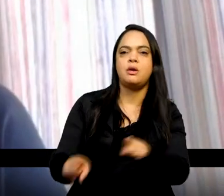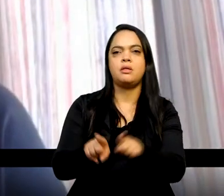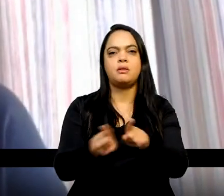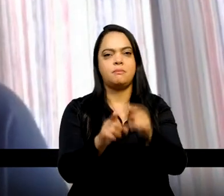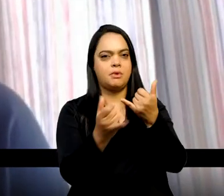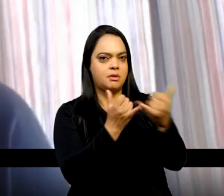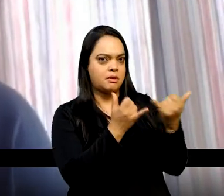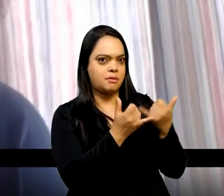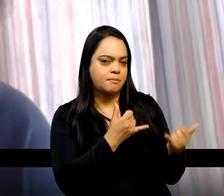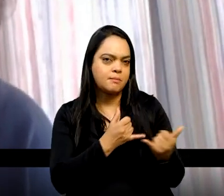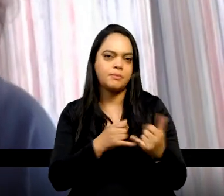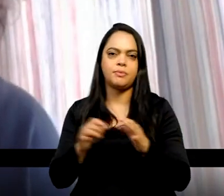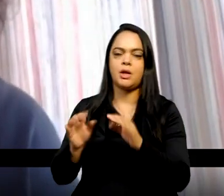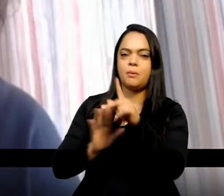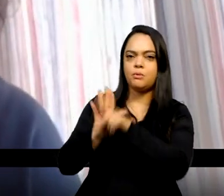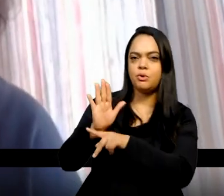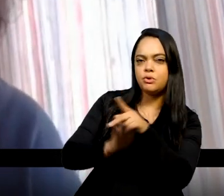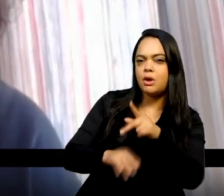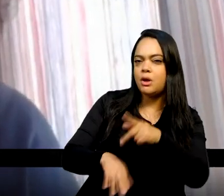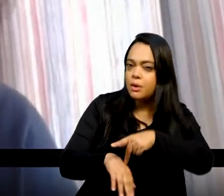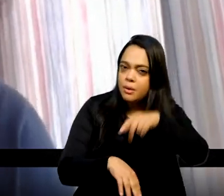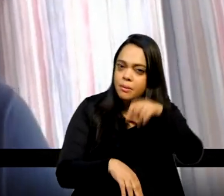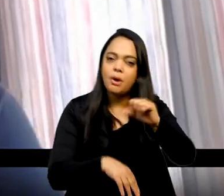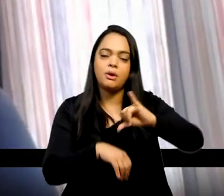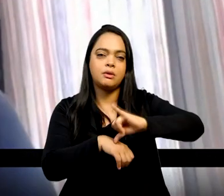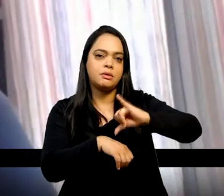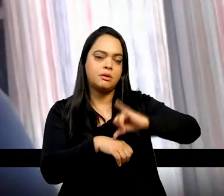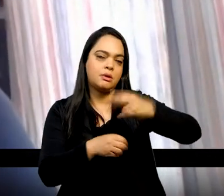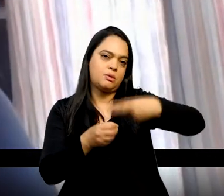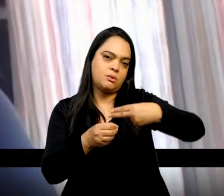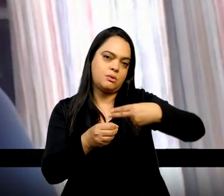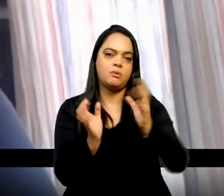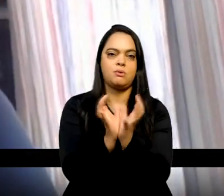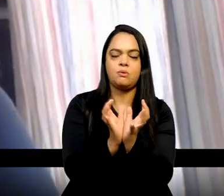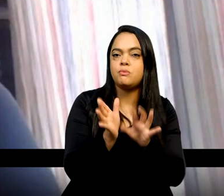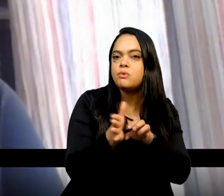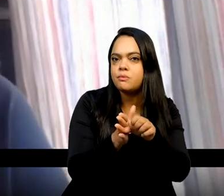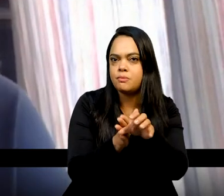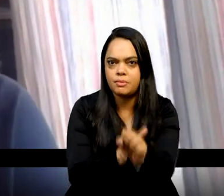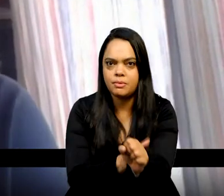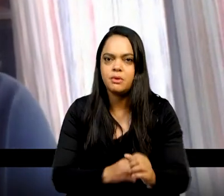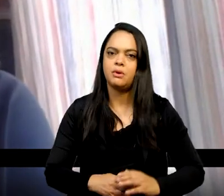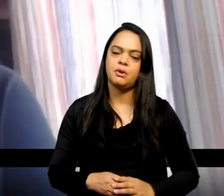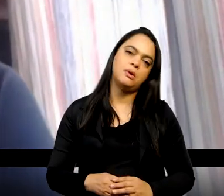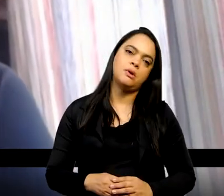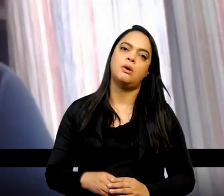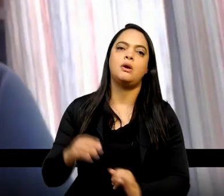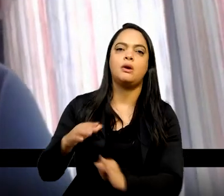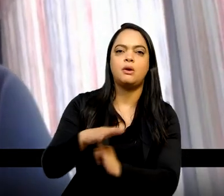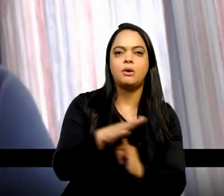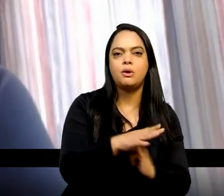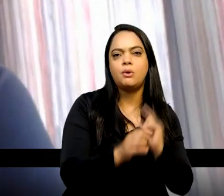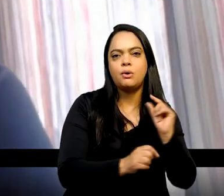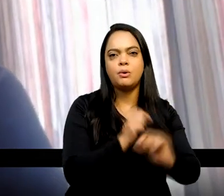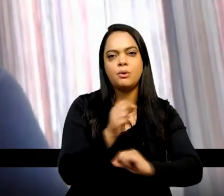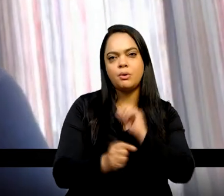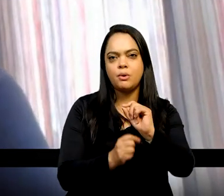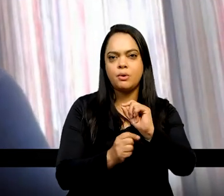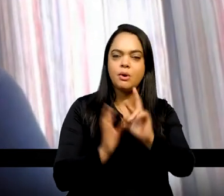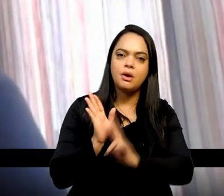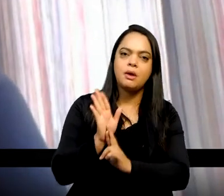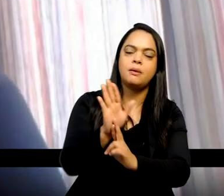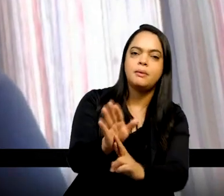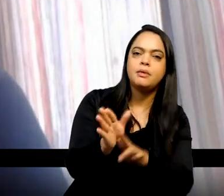Programas de pós-graduação, centros, núcleos e grupos de pesquisa. Instituições de representação de pesquisadores e